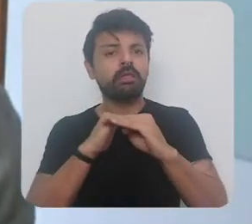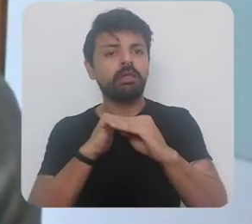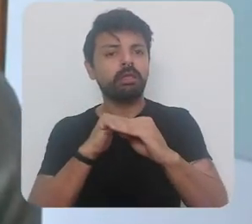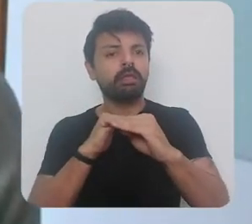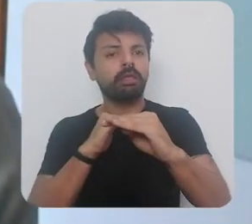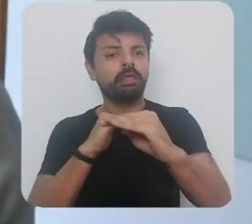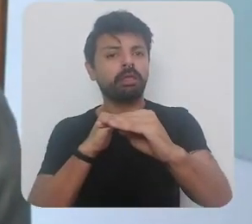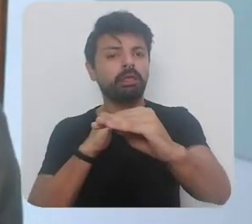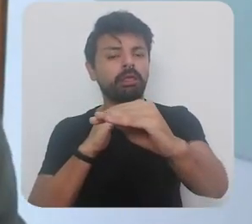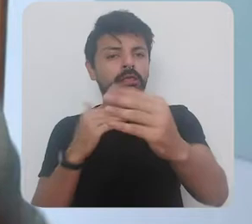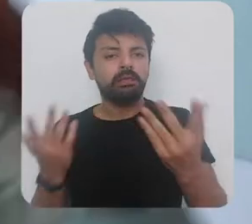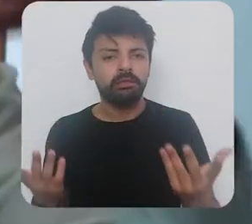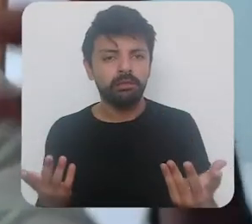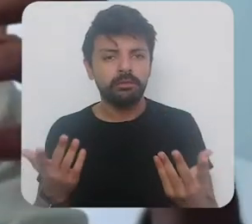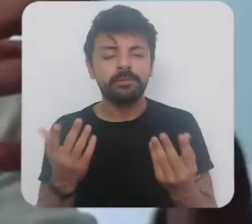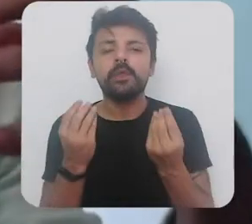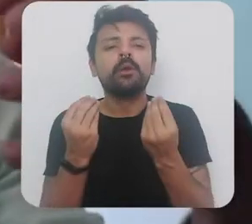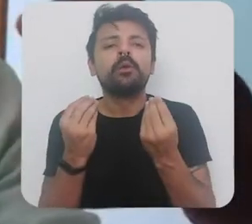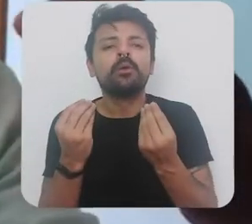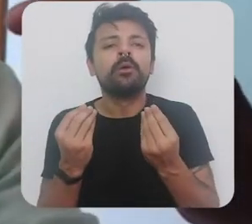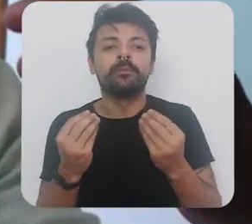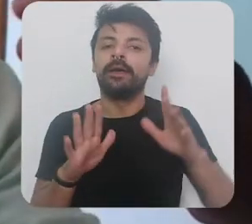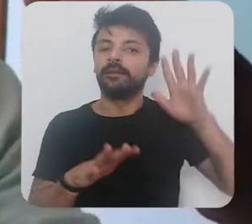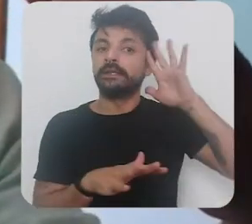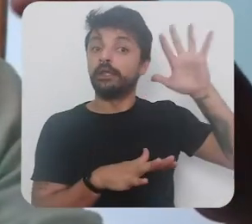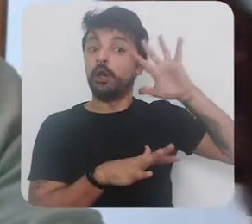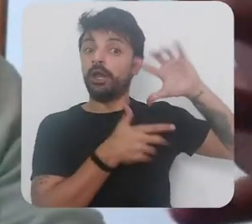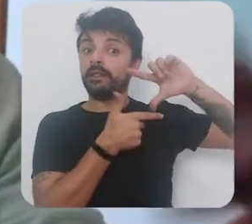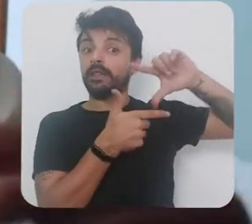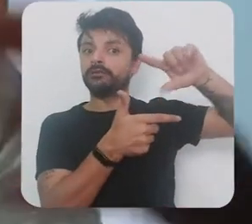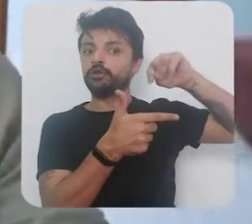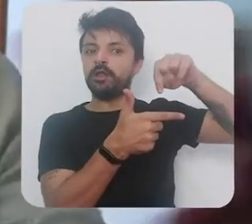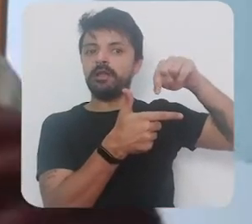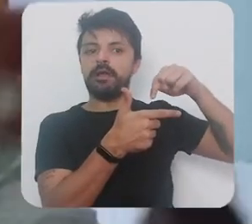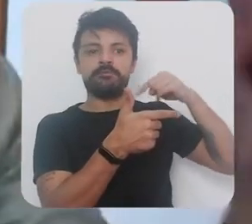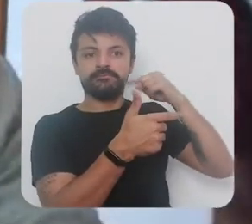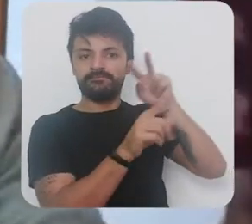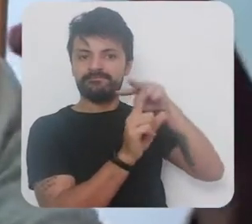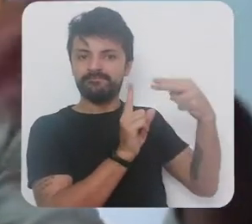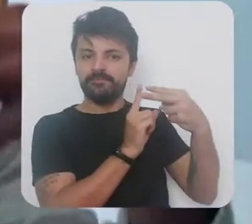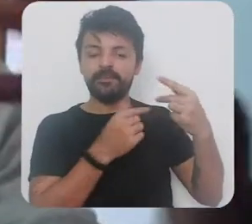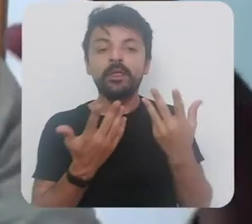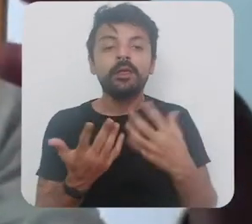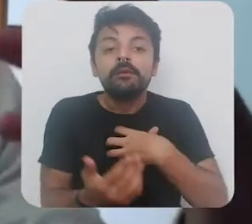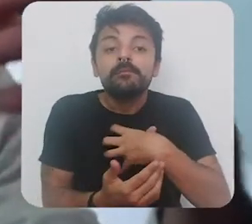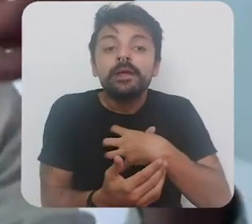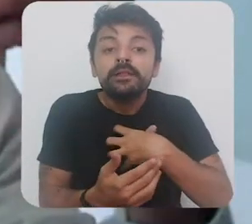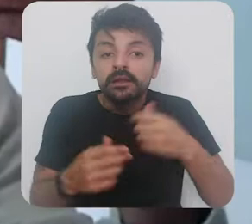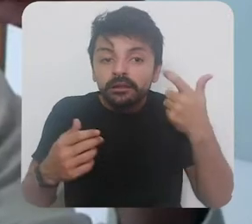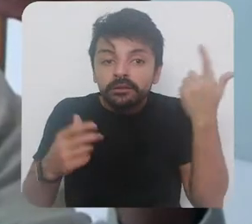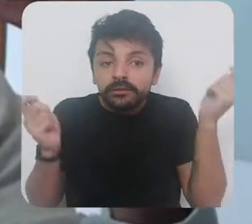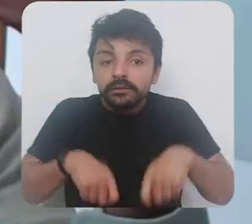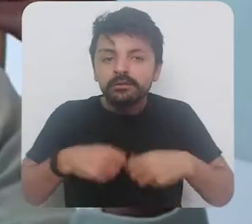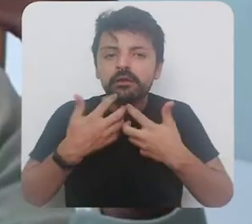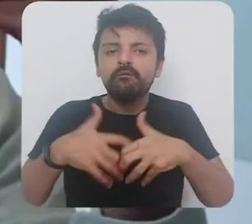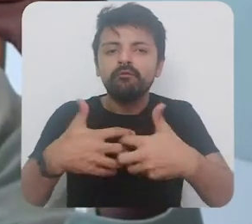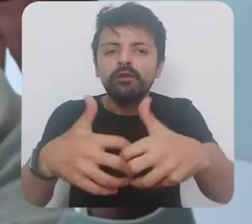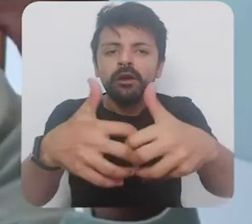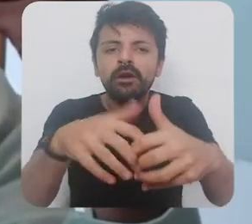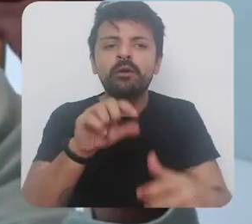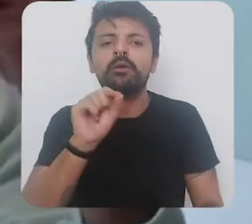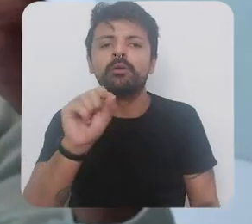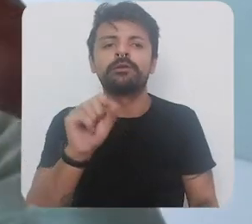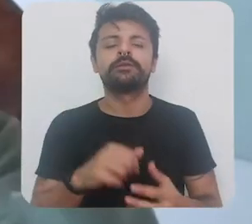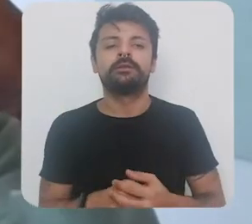menos não sai do lugar então a única maneira de fazer pelo menos a teoria tradicional é o que ela diz a única maneira de